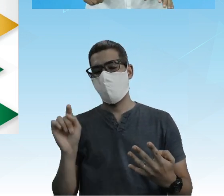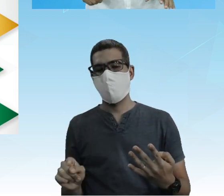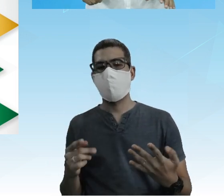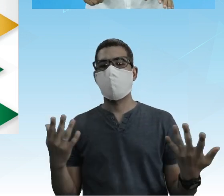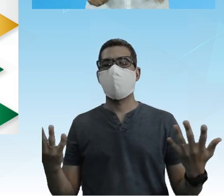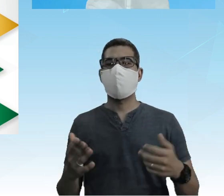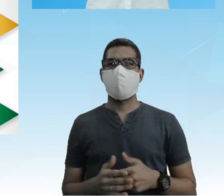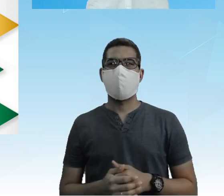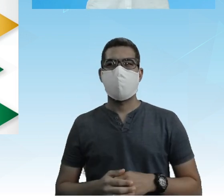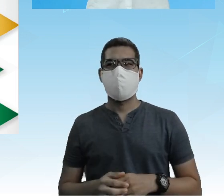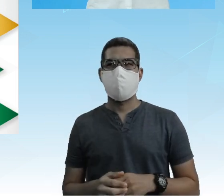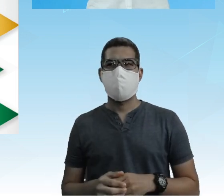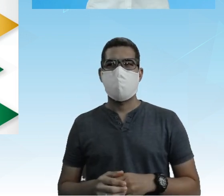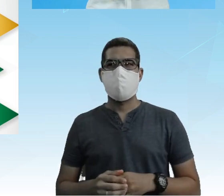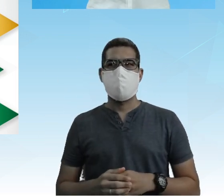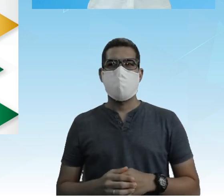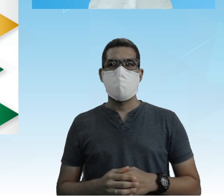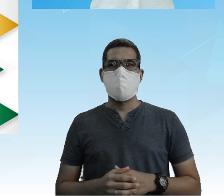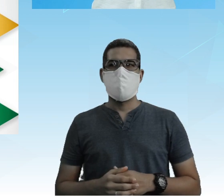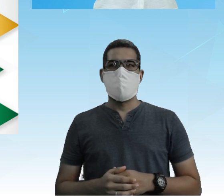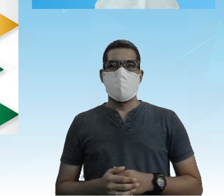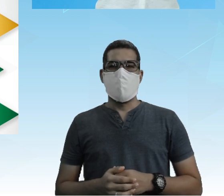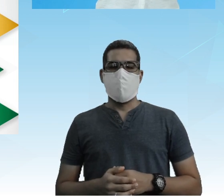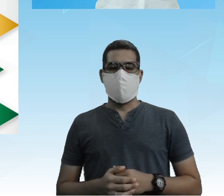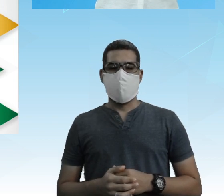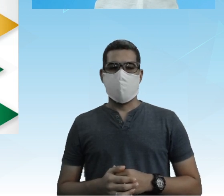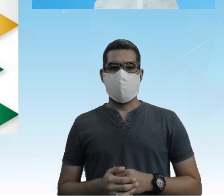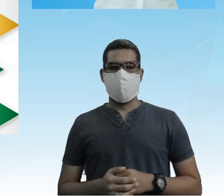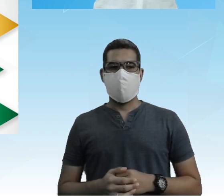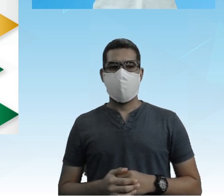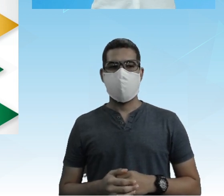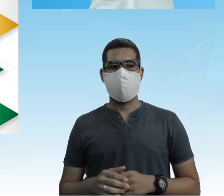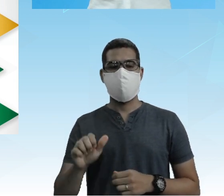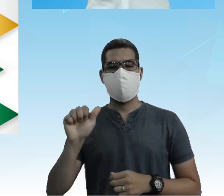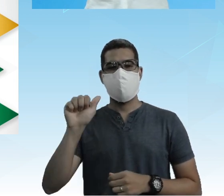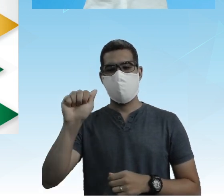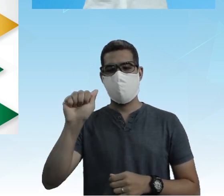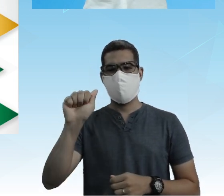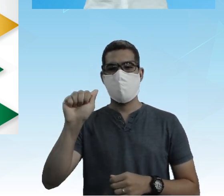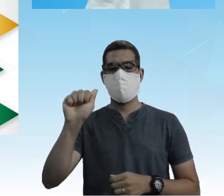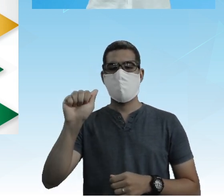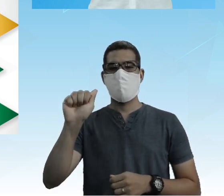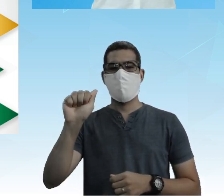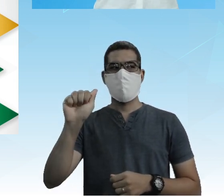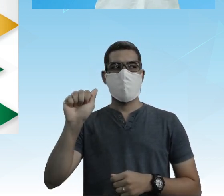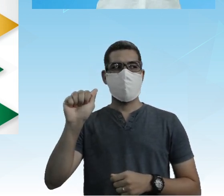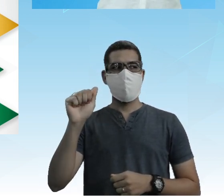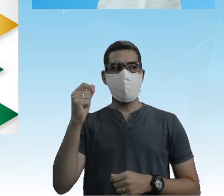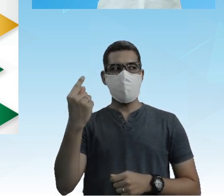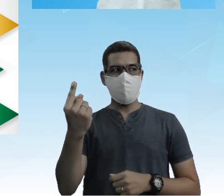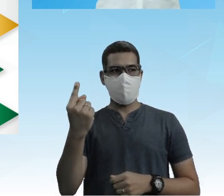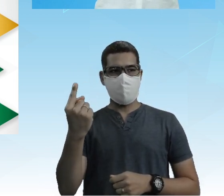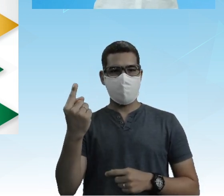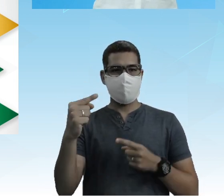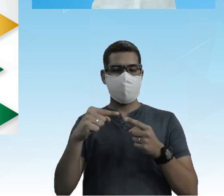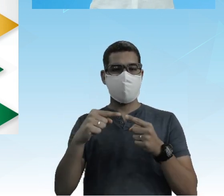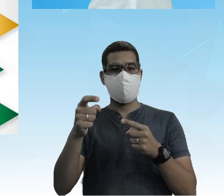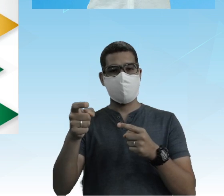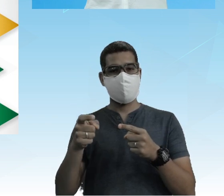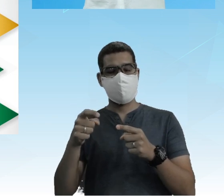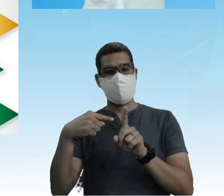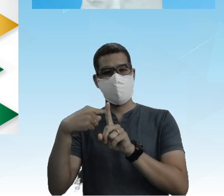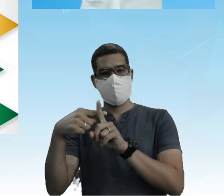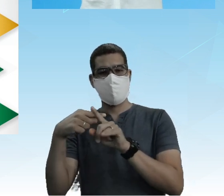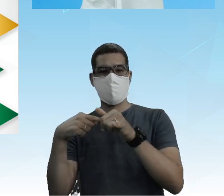fácil, tá? Se liga aí, ó A letra A Que é um vértice do quadrado X é positivo